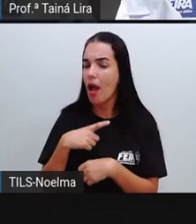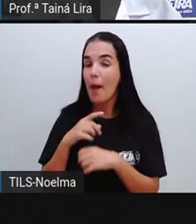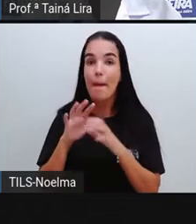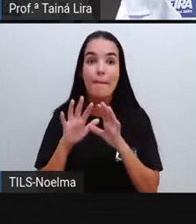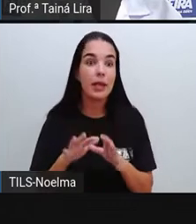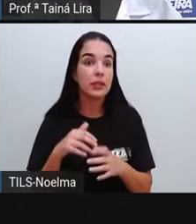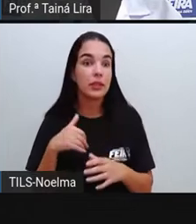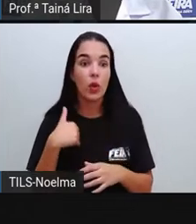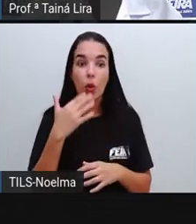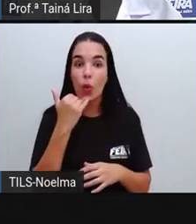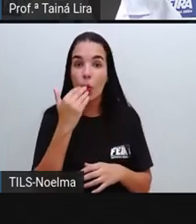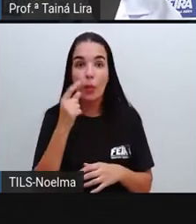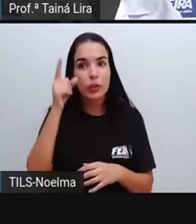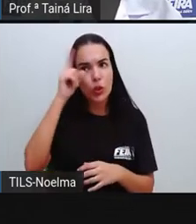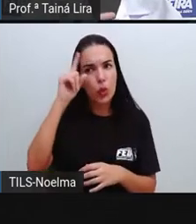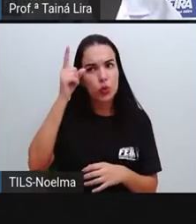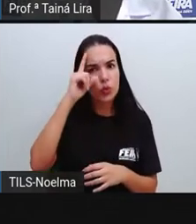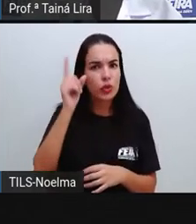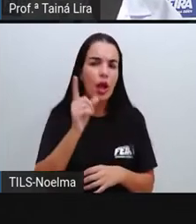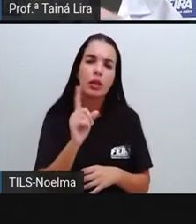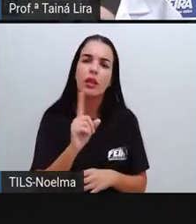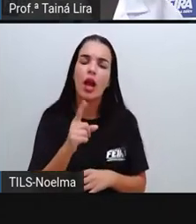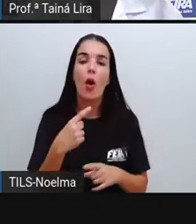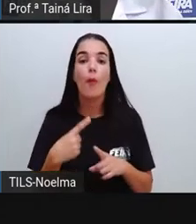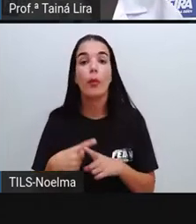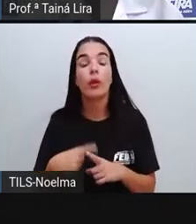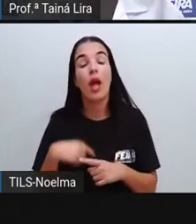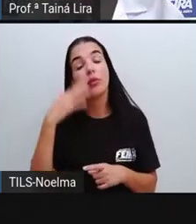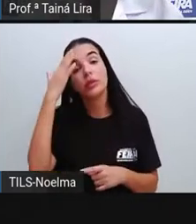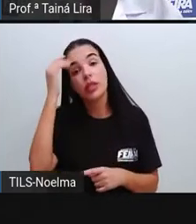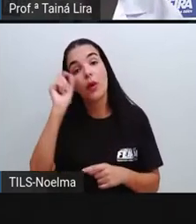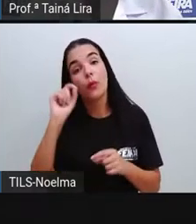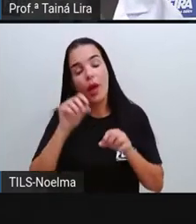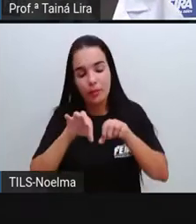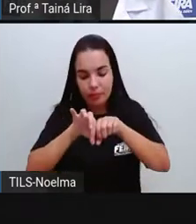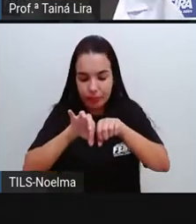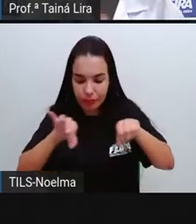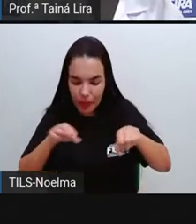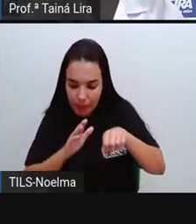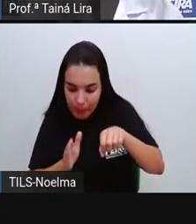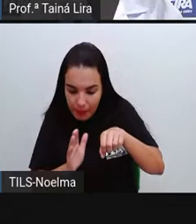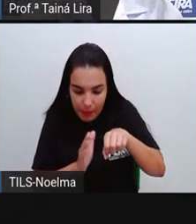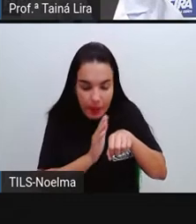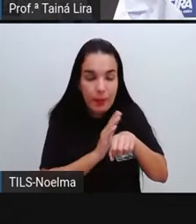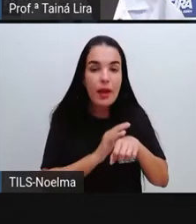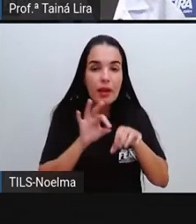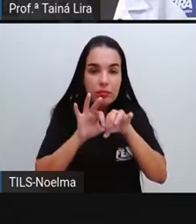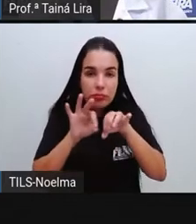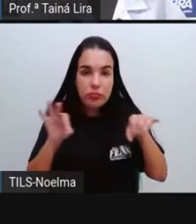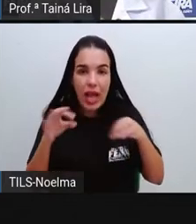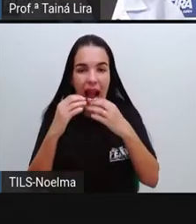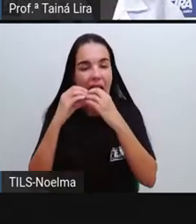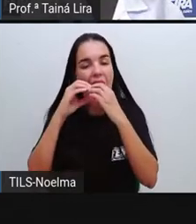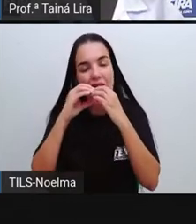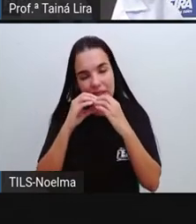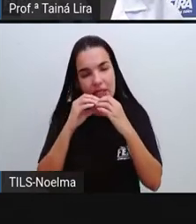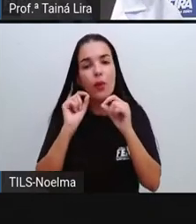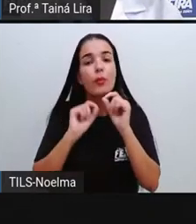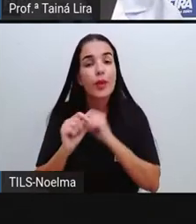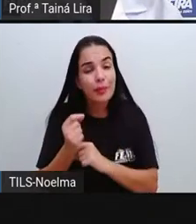cachorro quente todo dia. Por que, Pró? Porque eu sei que a salsicha do cachorro quente é um produto